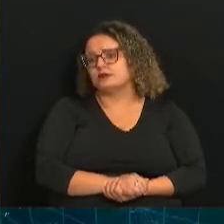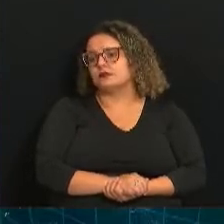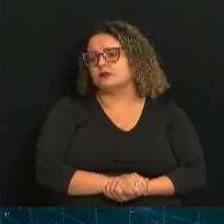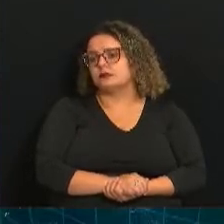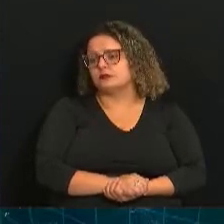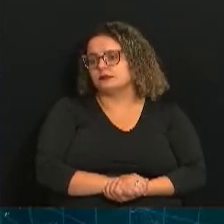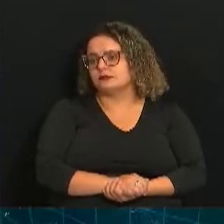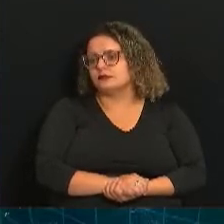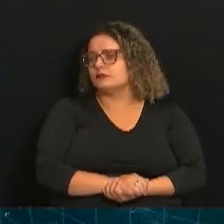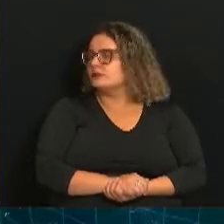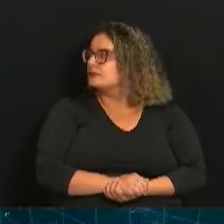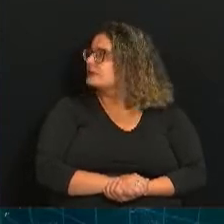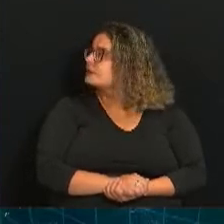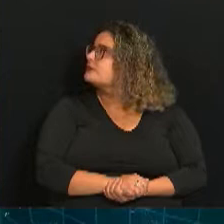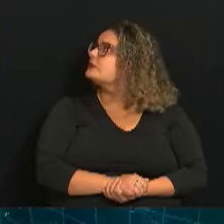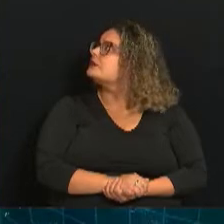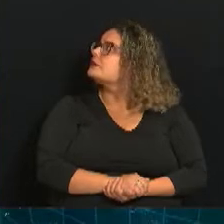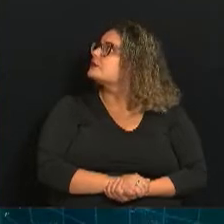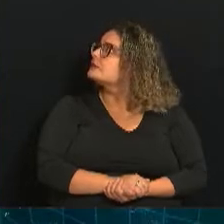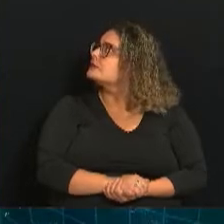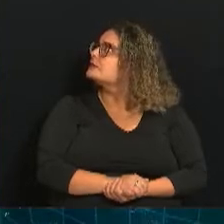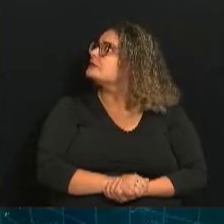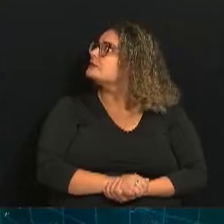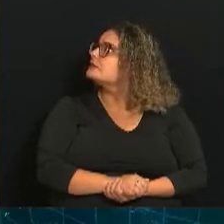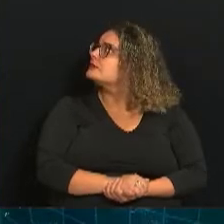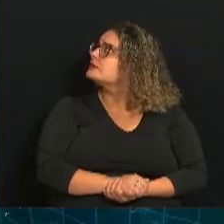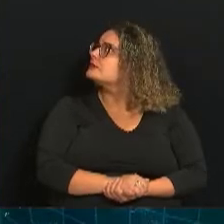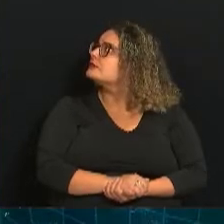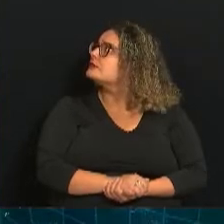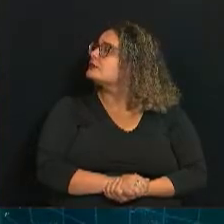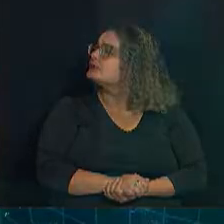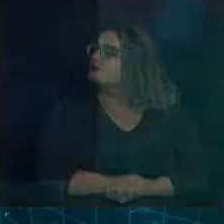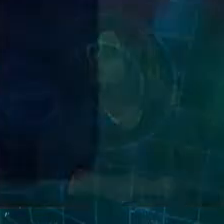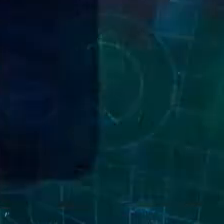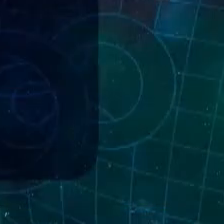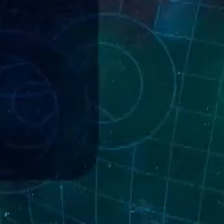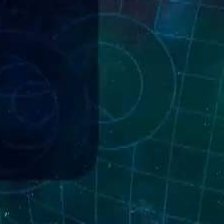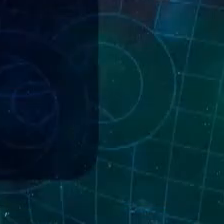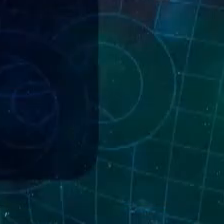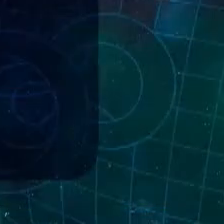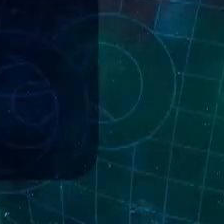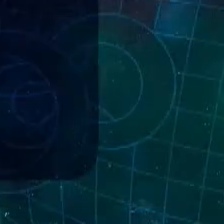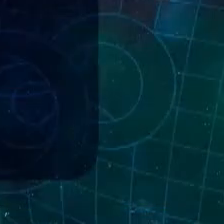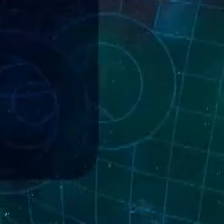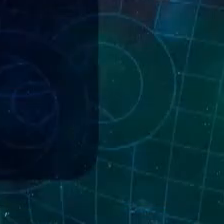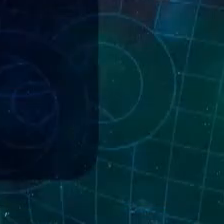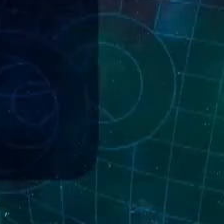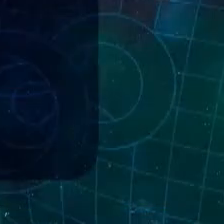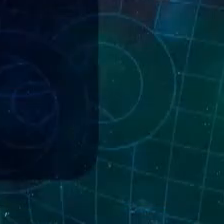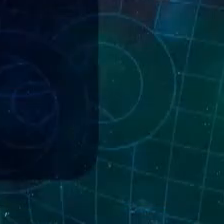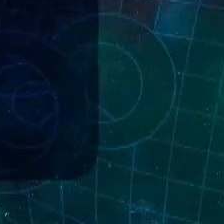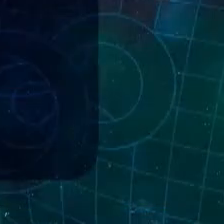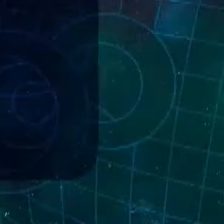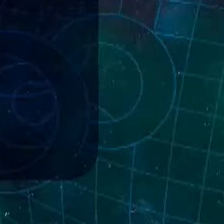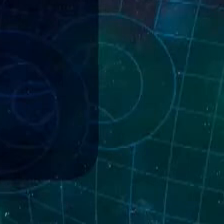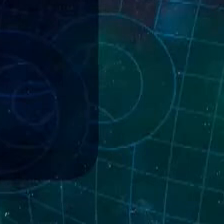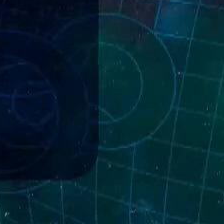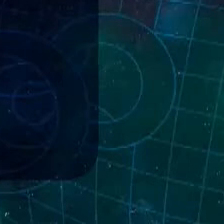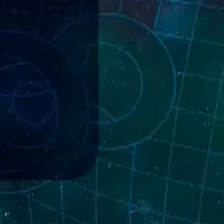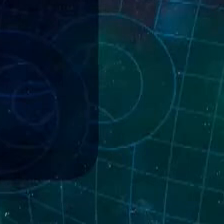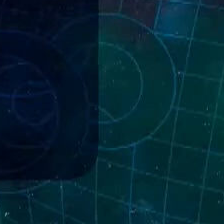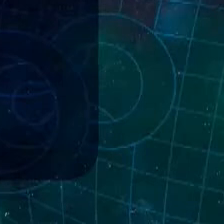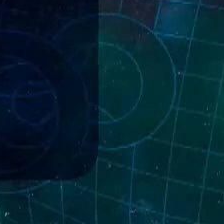Itatiba, 22.282. Paulínia, 22.373. Vinhedo, 13